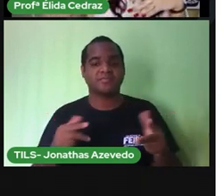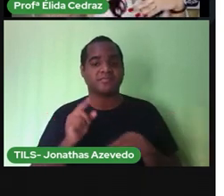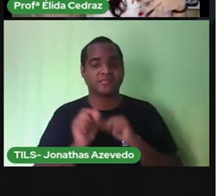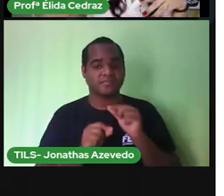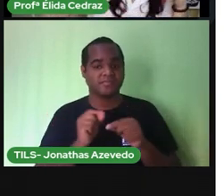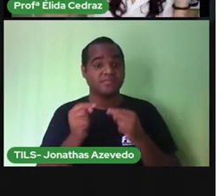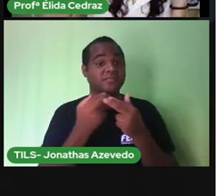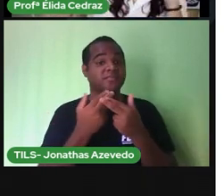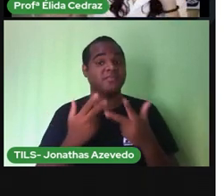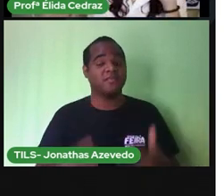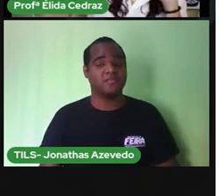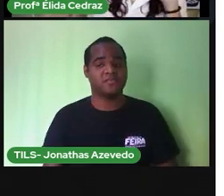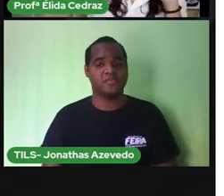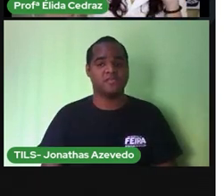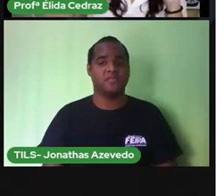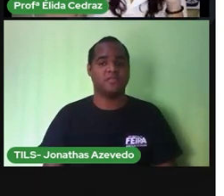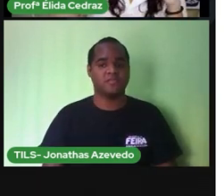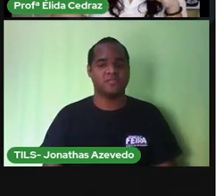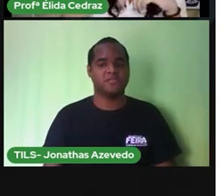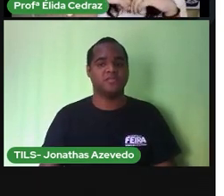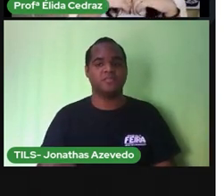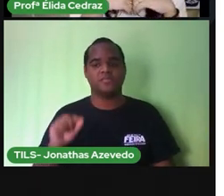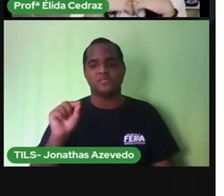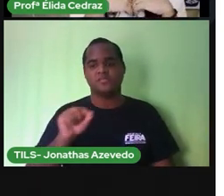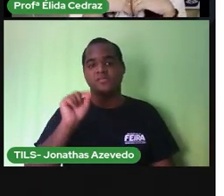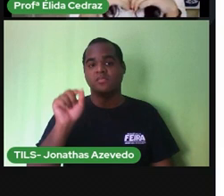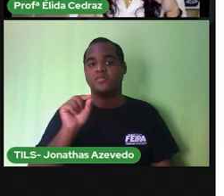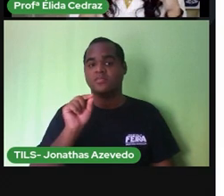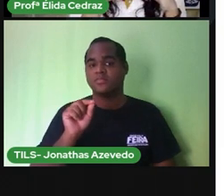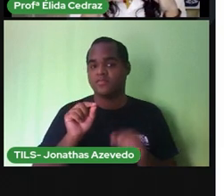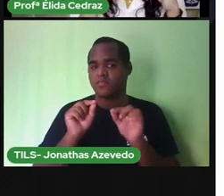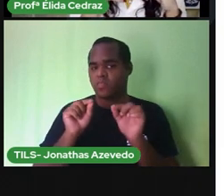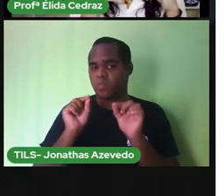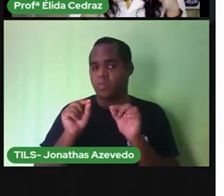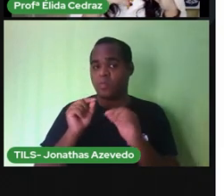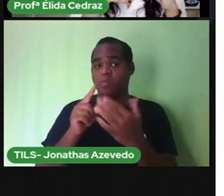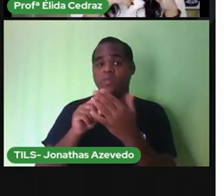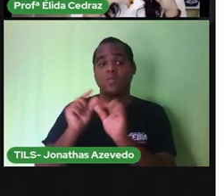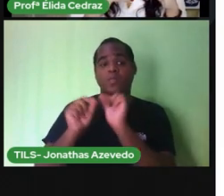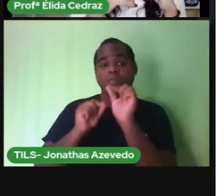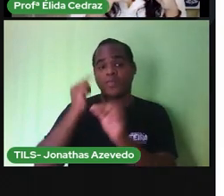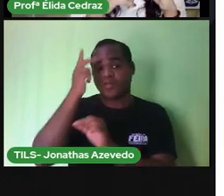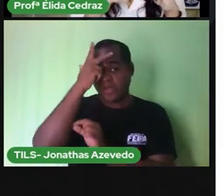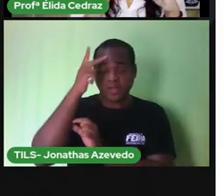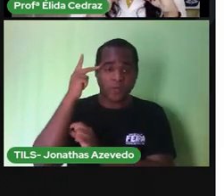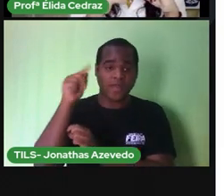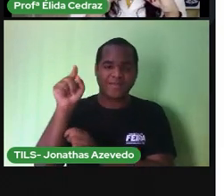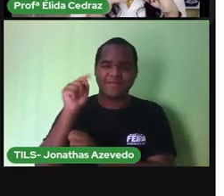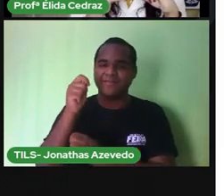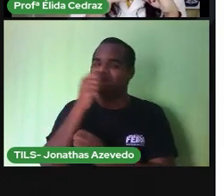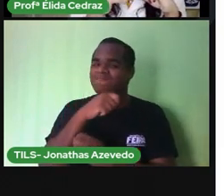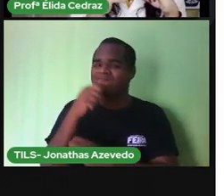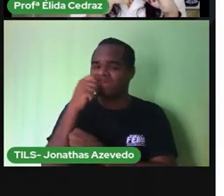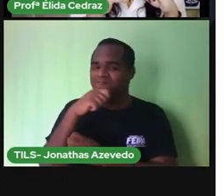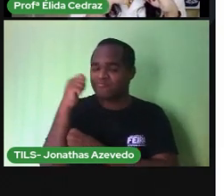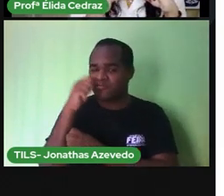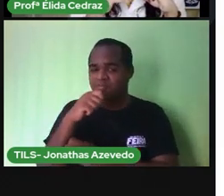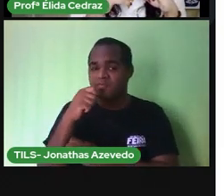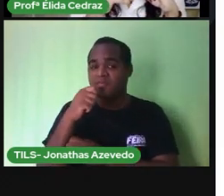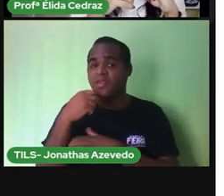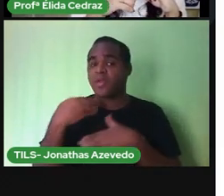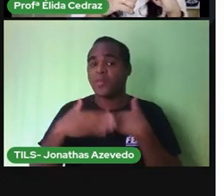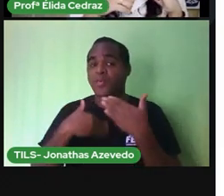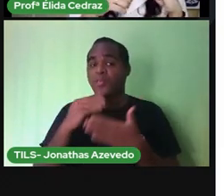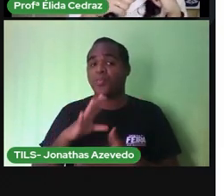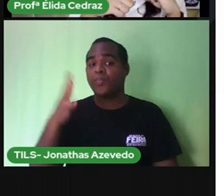Hummm. Todo mundo gosta de comer doce. Mas quem é que escova os dentes todas as vezes